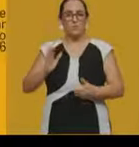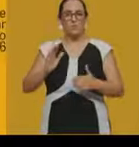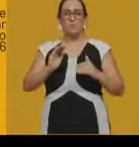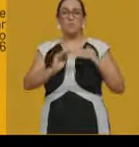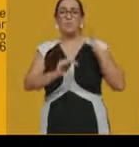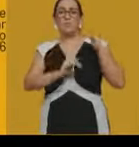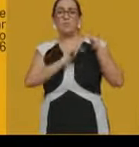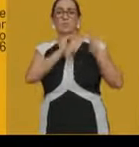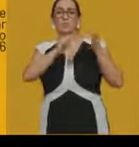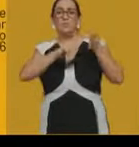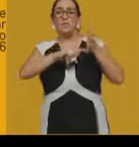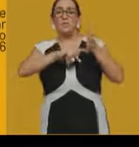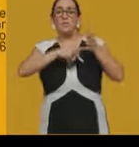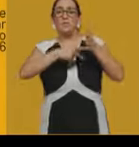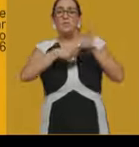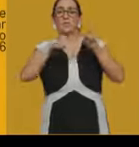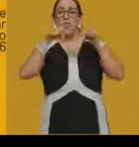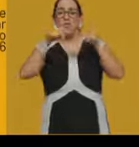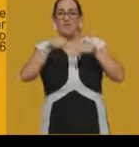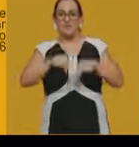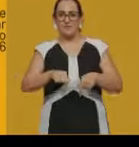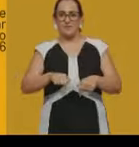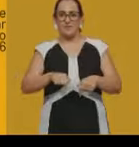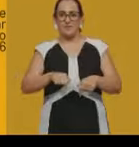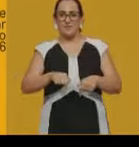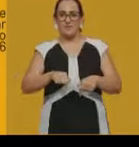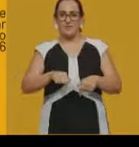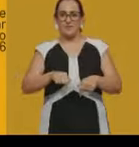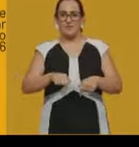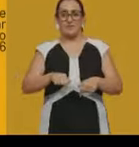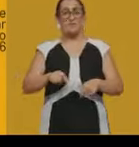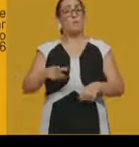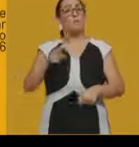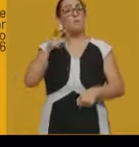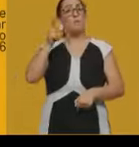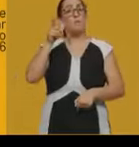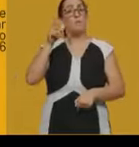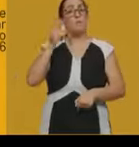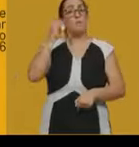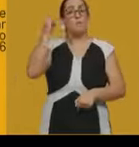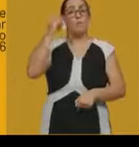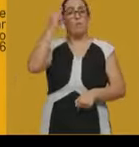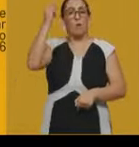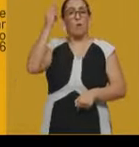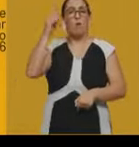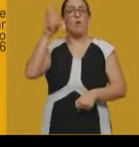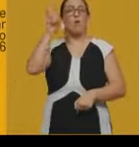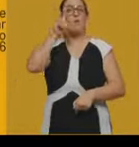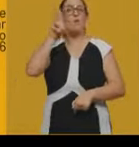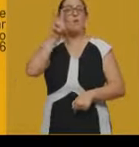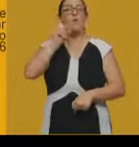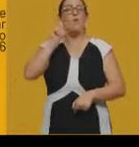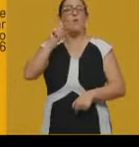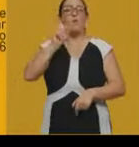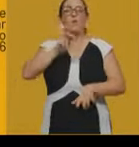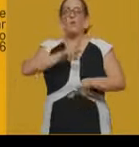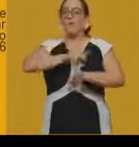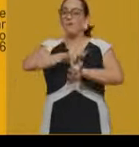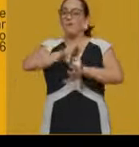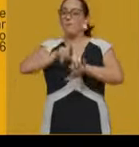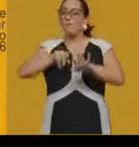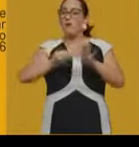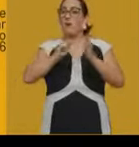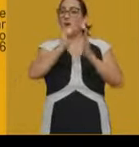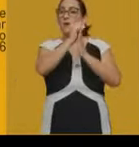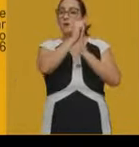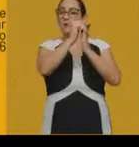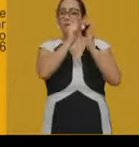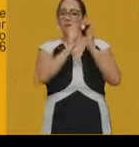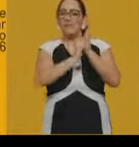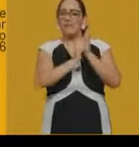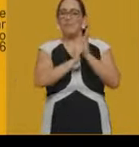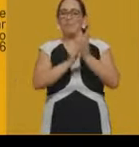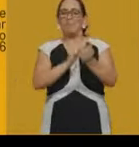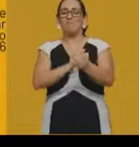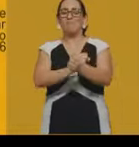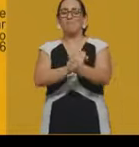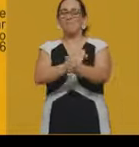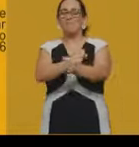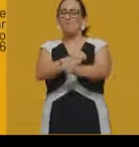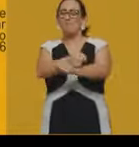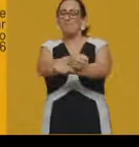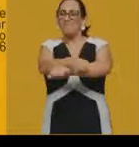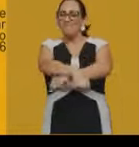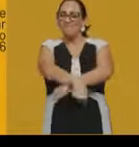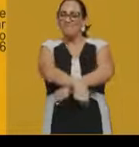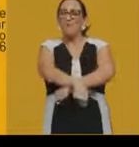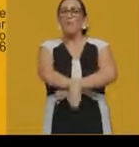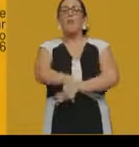sindicalismo no Brasil. Importante a gente mencionar que nós passamos por longos séculos de regime escravista, ou seja, de utilização